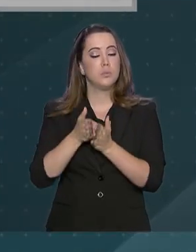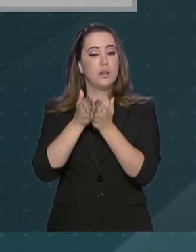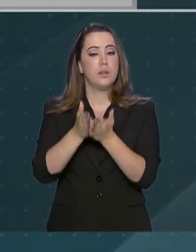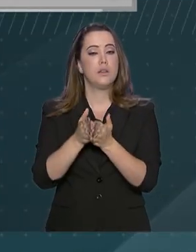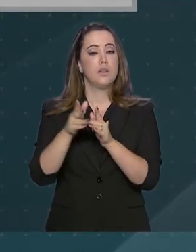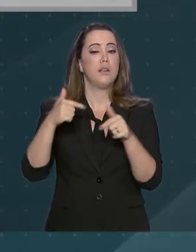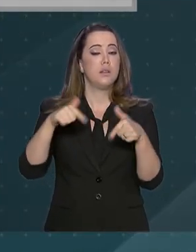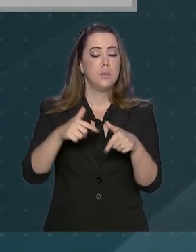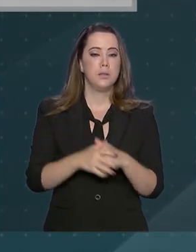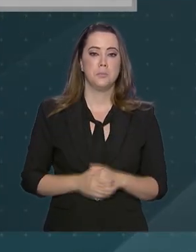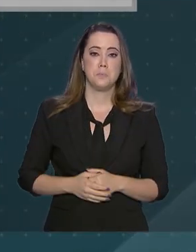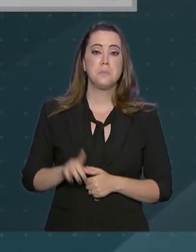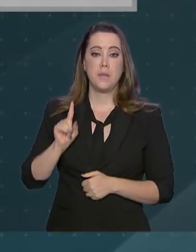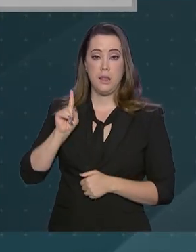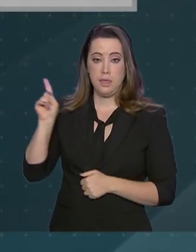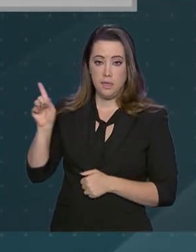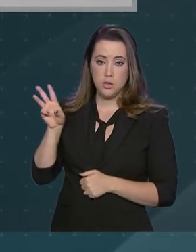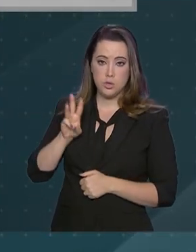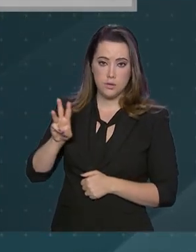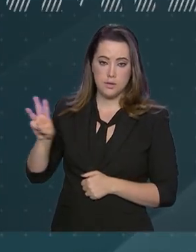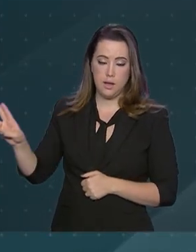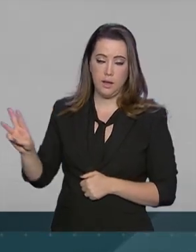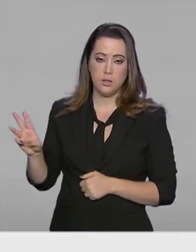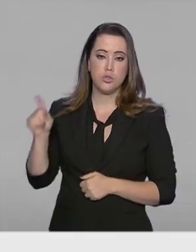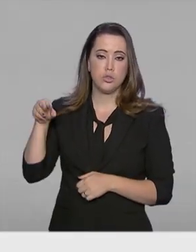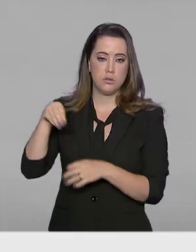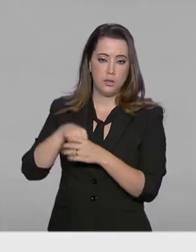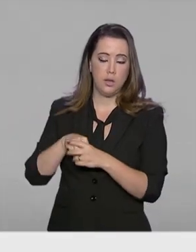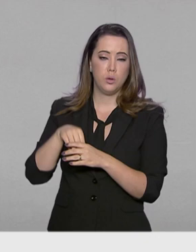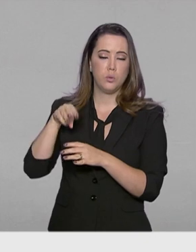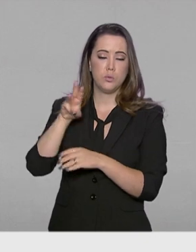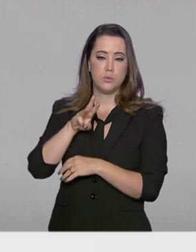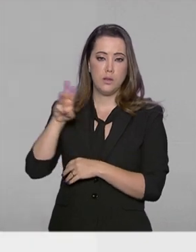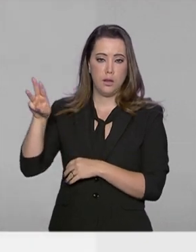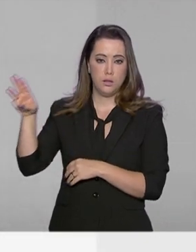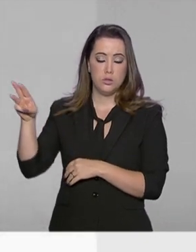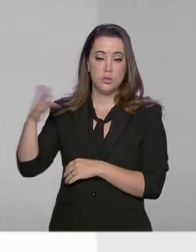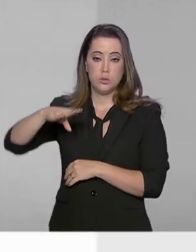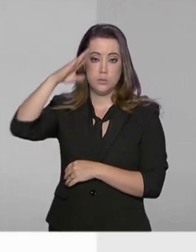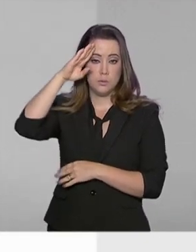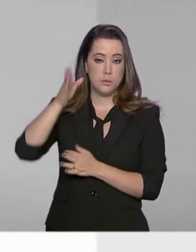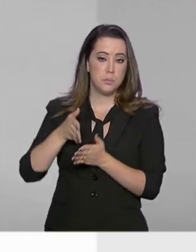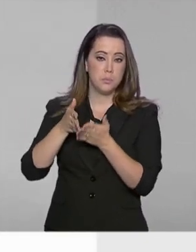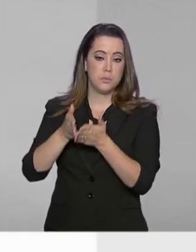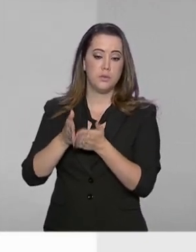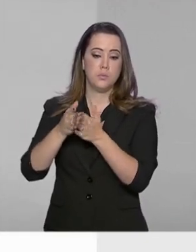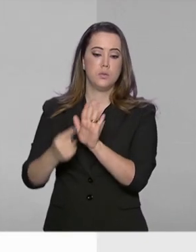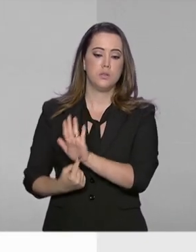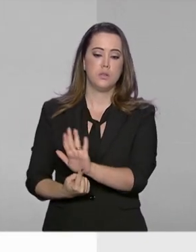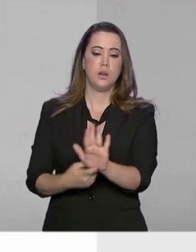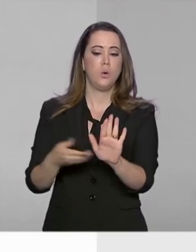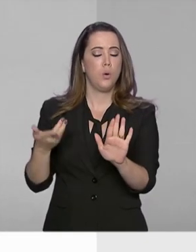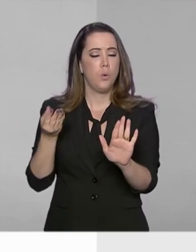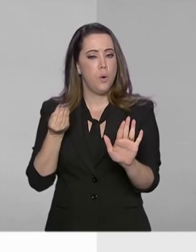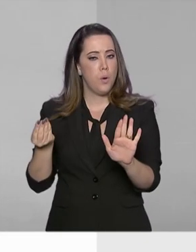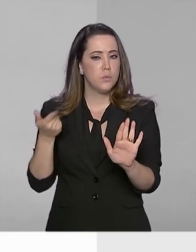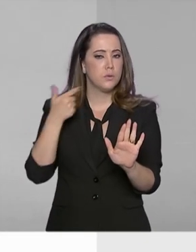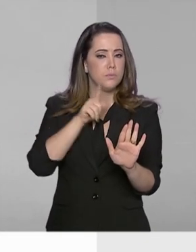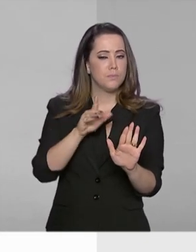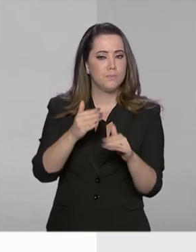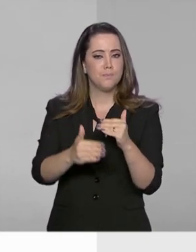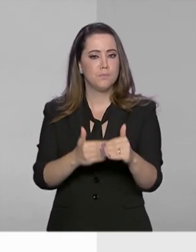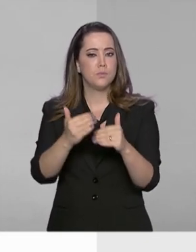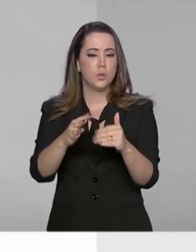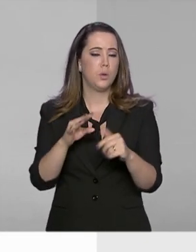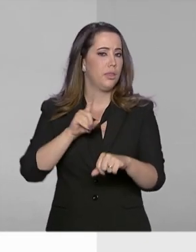Manchas de Óleo, na página da Marinha, foi lançado para mostrar as ações de controle das manchas. Notícias quase em tempo